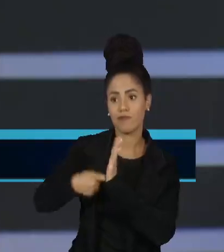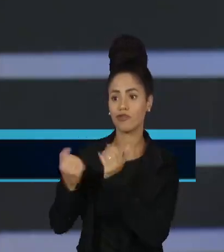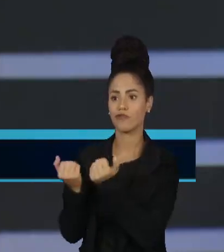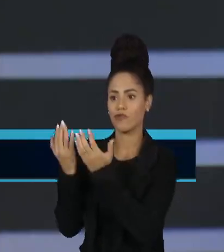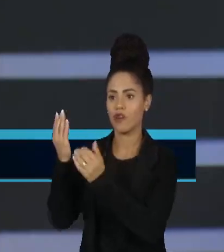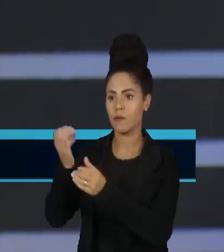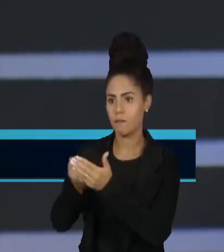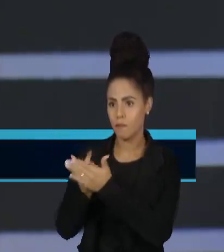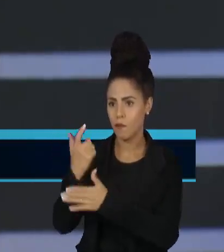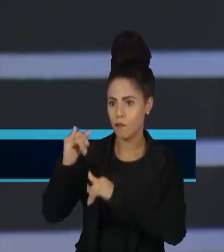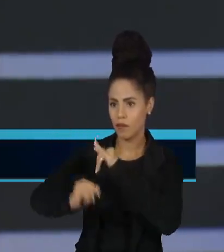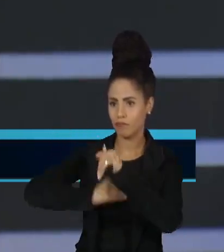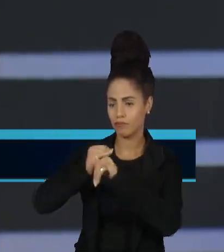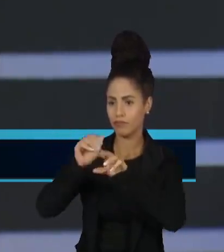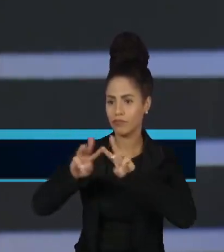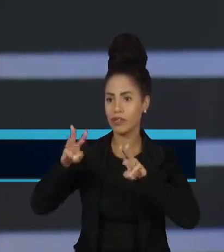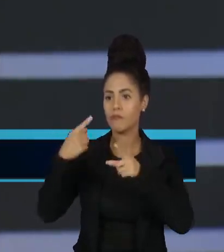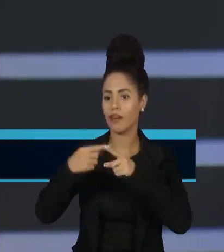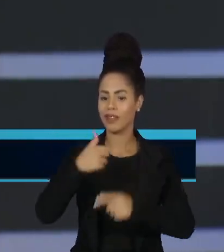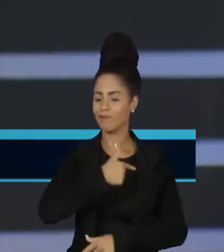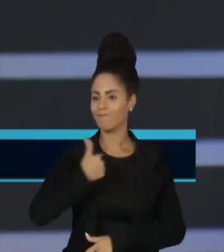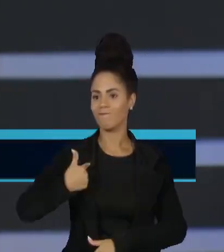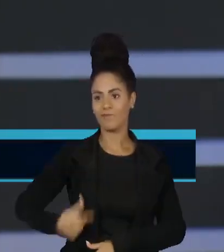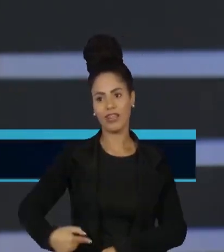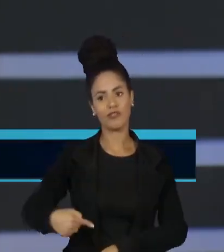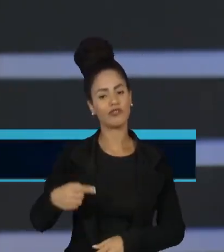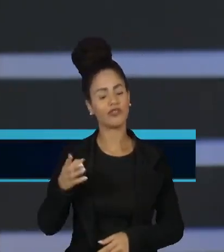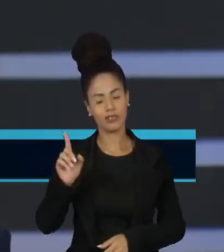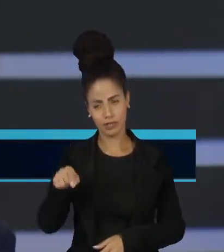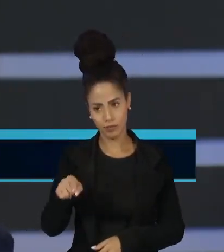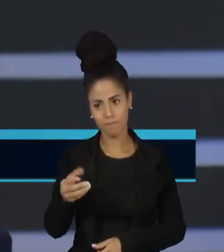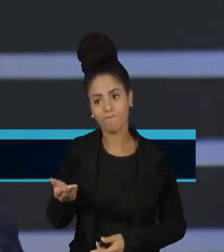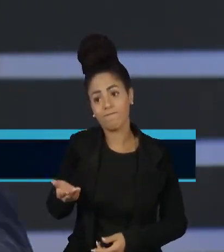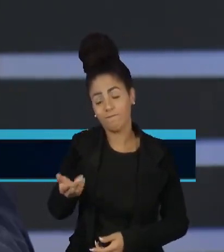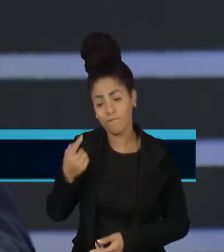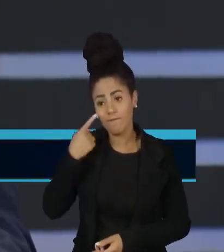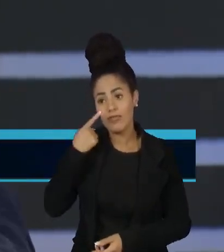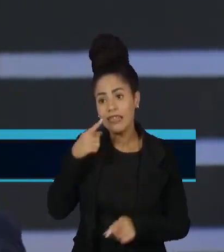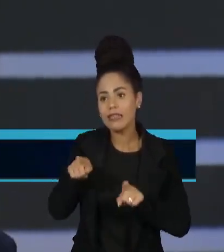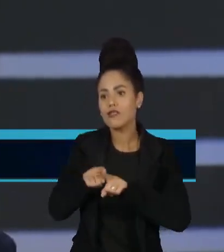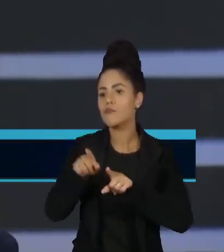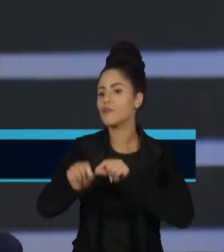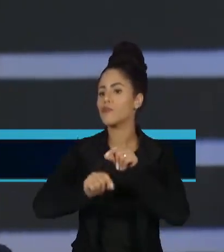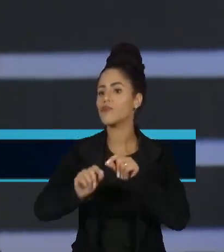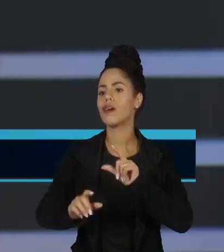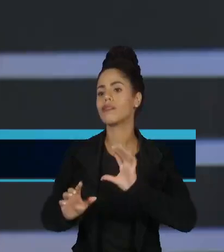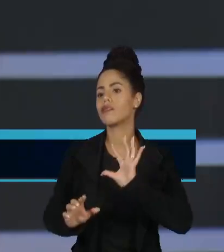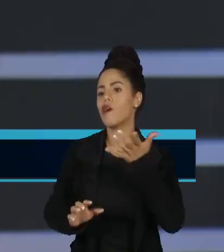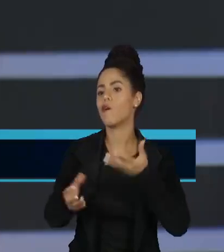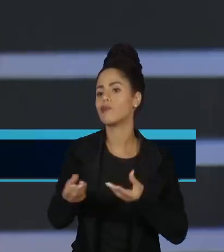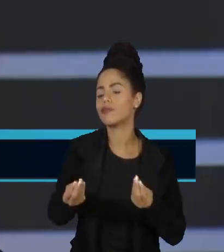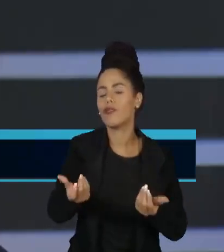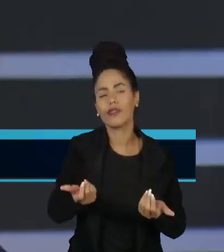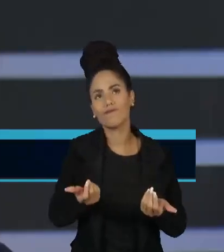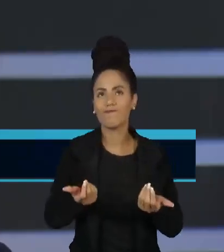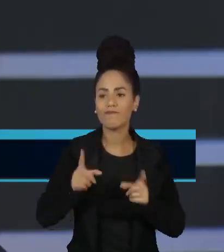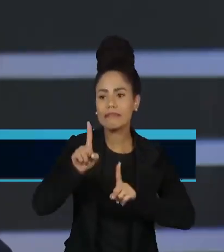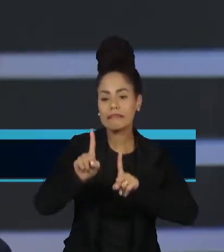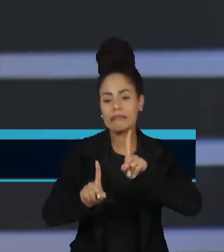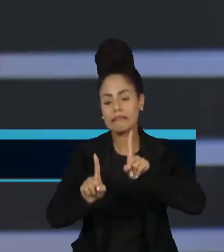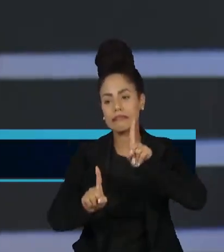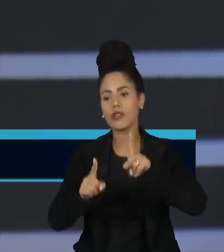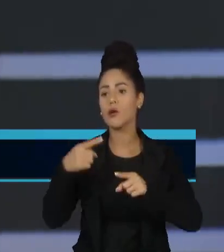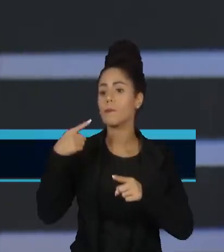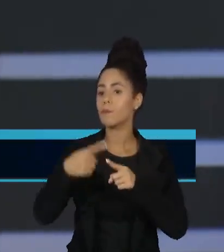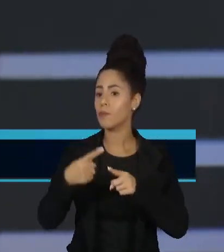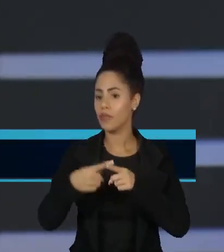uma concorrência desleal que vem da China, que também é verdade. E existe a questão de ser impopular. Por isso